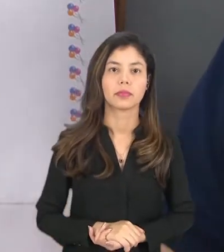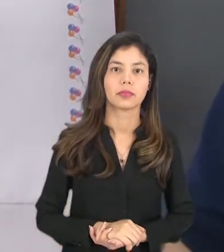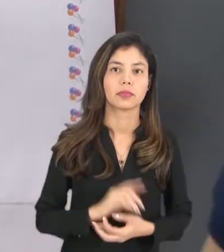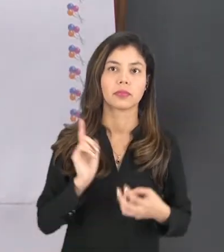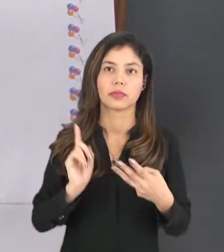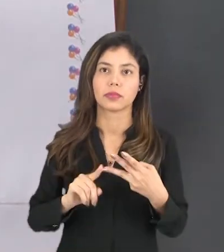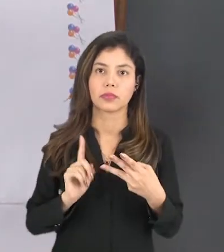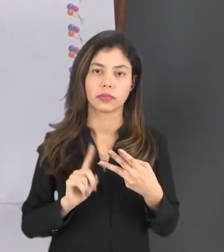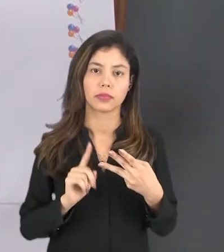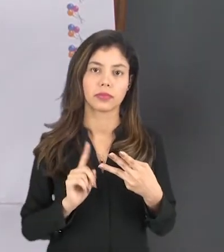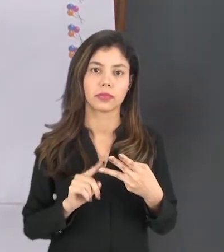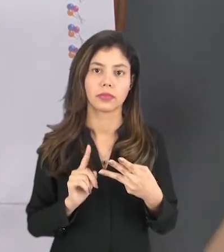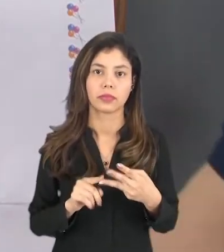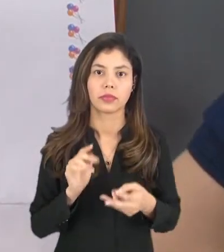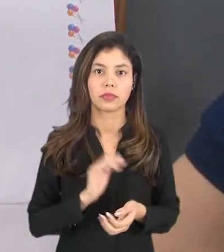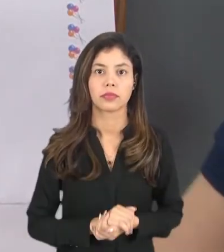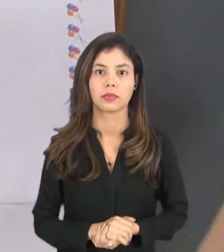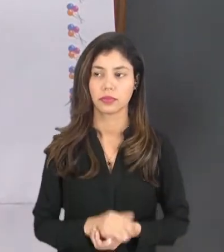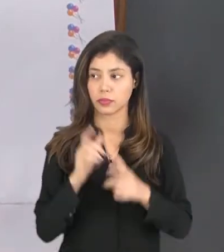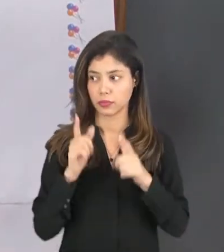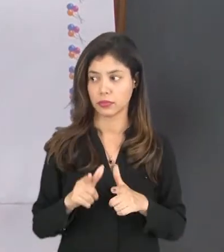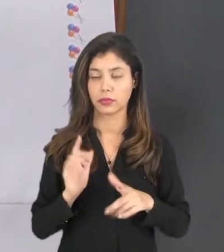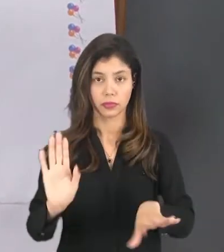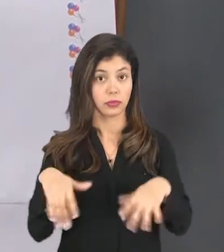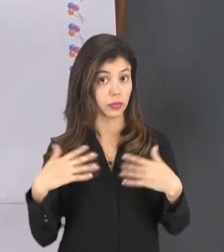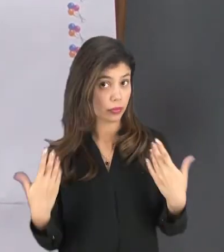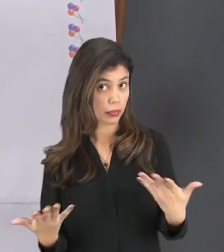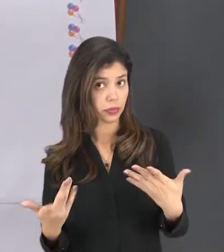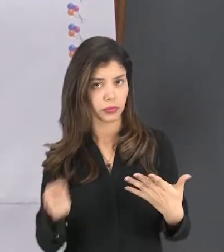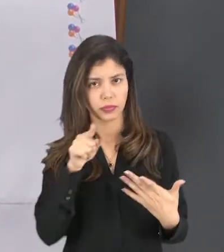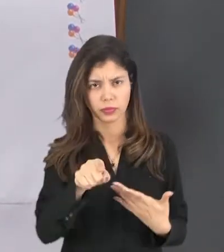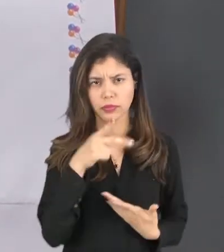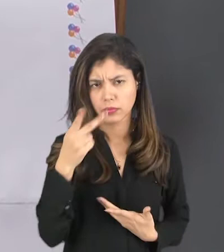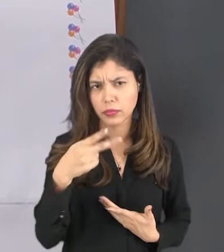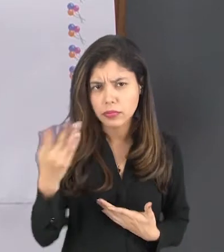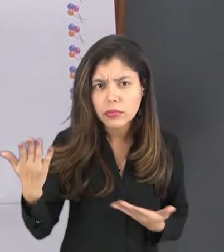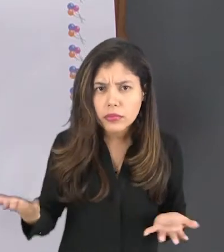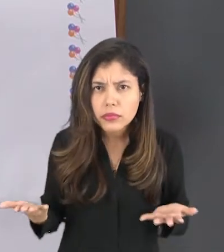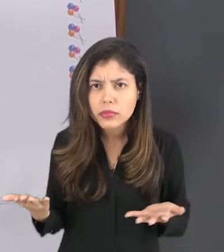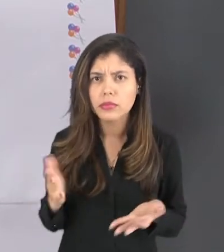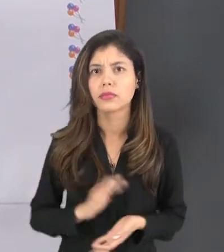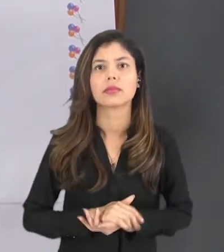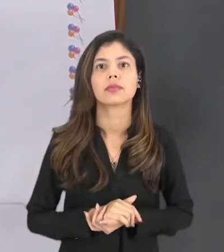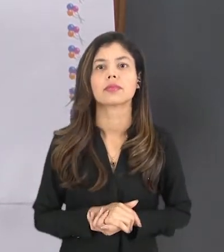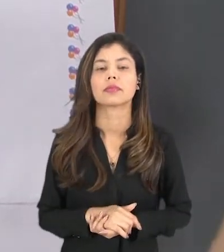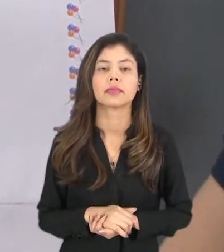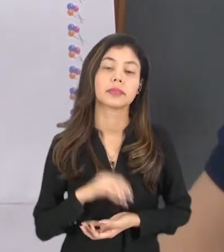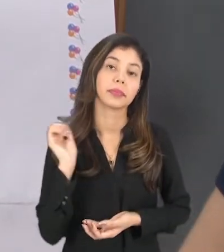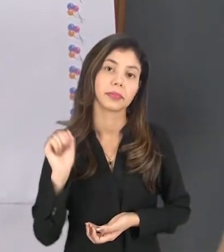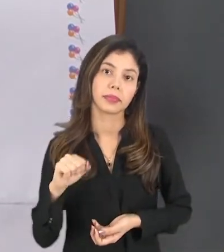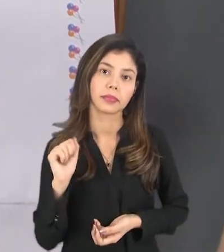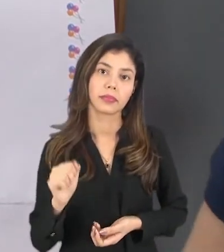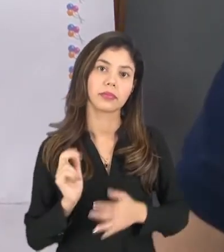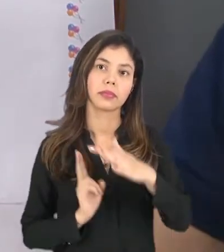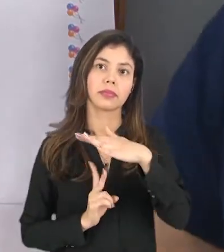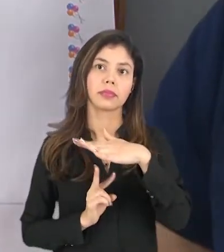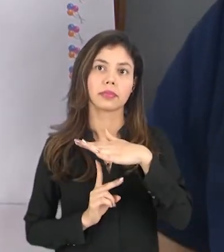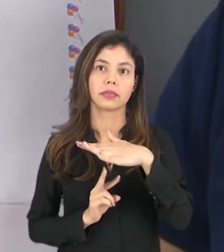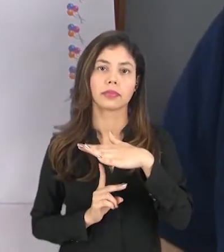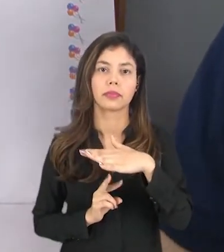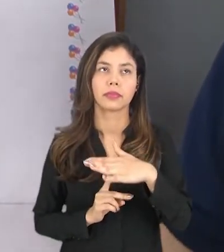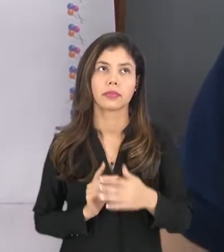Vejam bem esse ambiente. Que ambiente é esse? Vocês podem falar? Sim, é um parque.